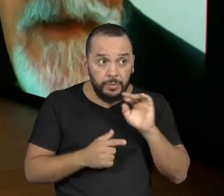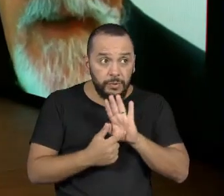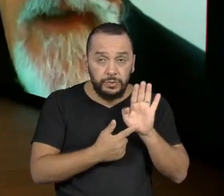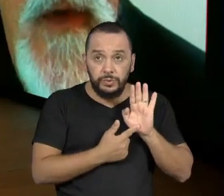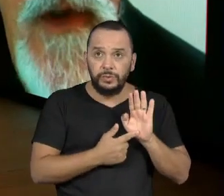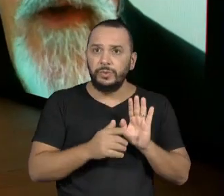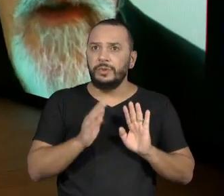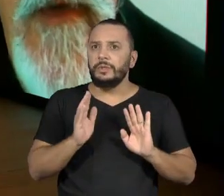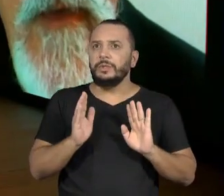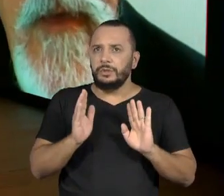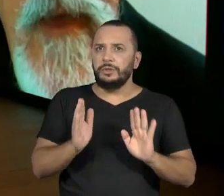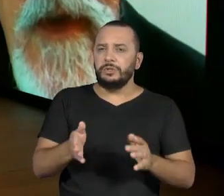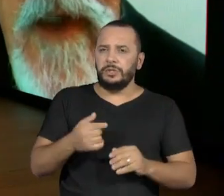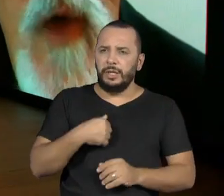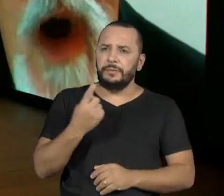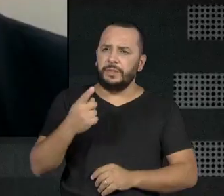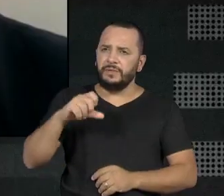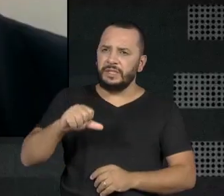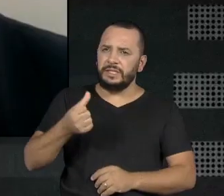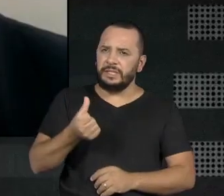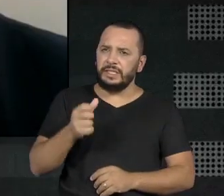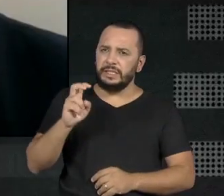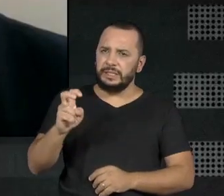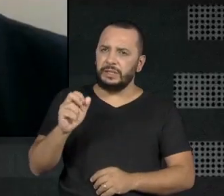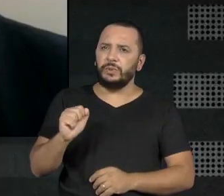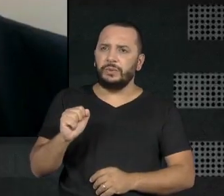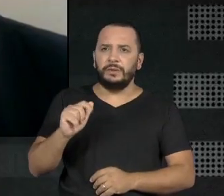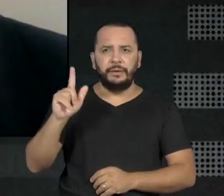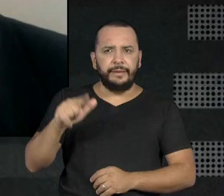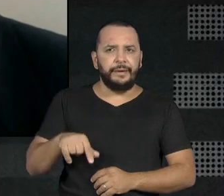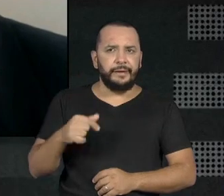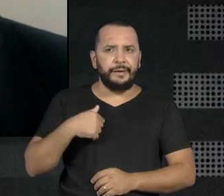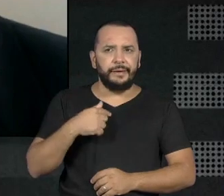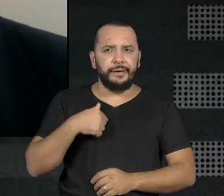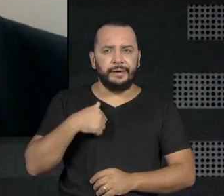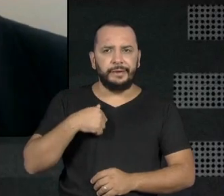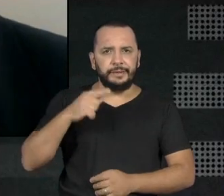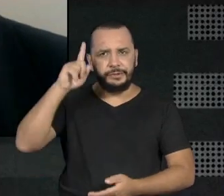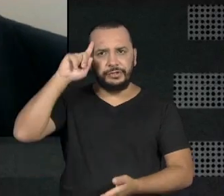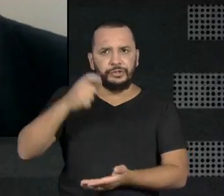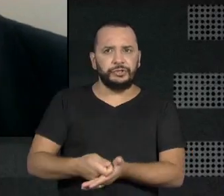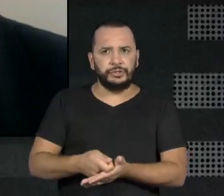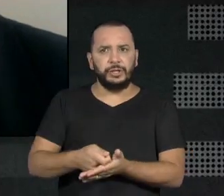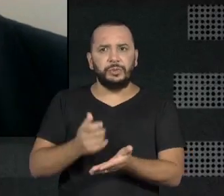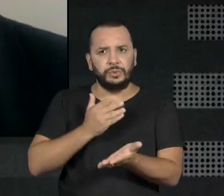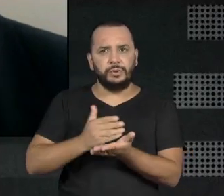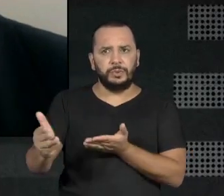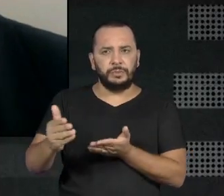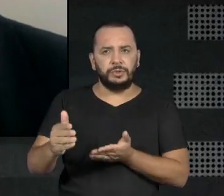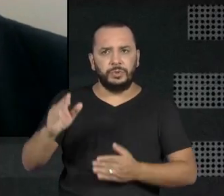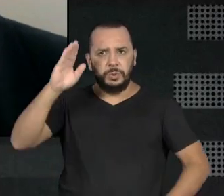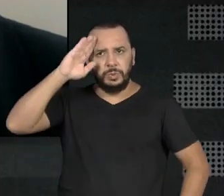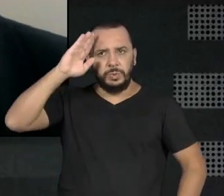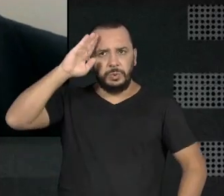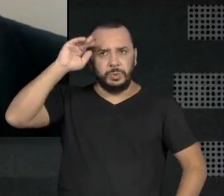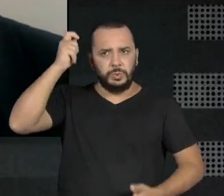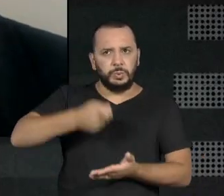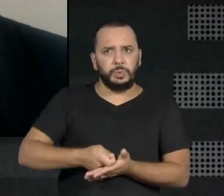65 isso, né? Estou no auge do início da ditadura mesmo, né? Segundo aula.